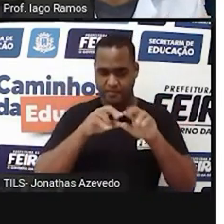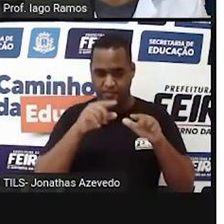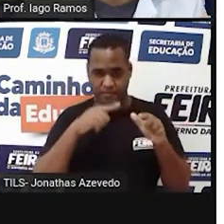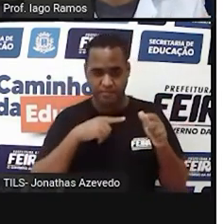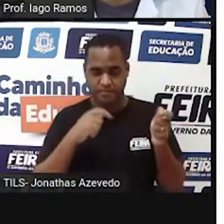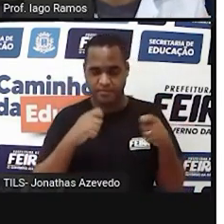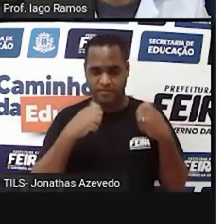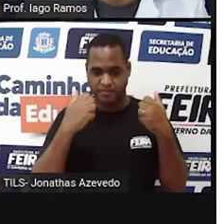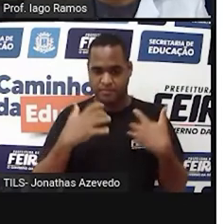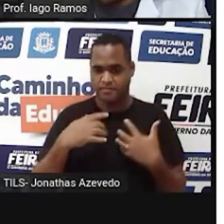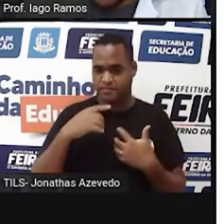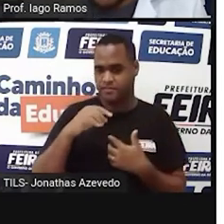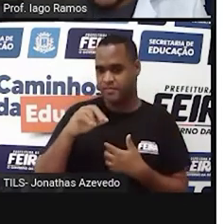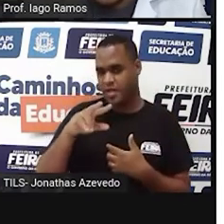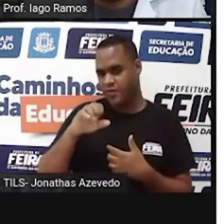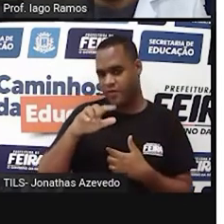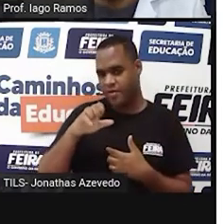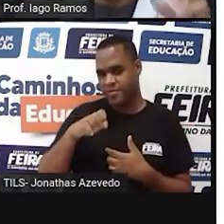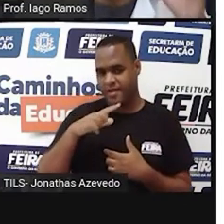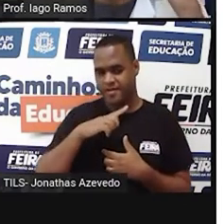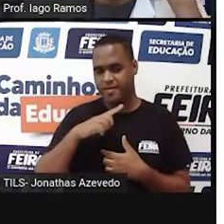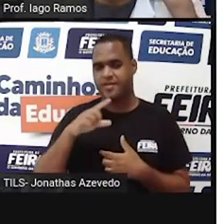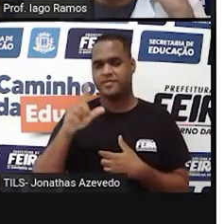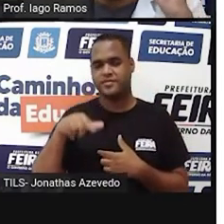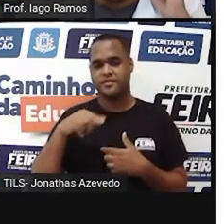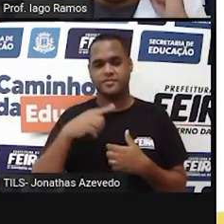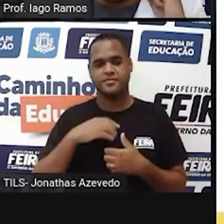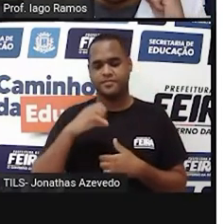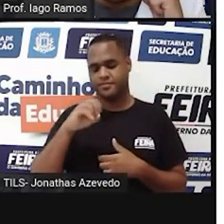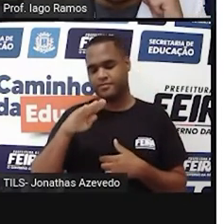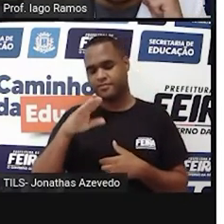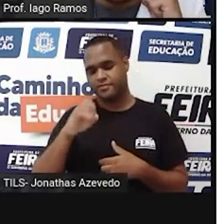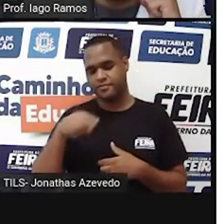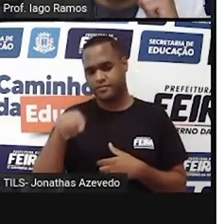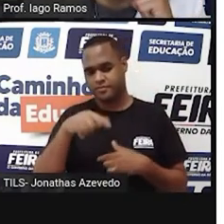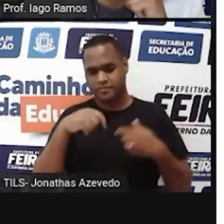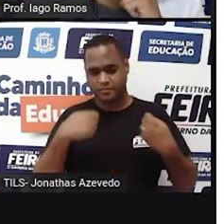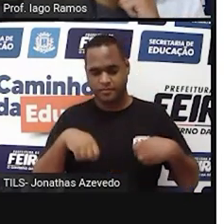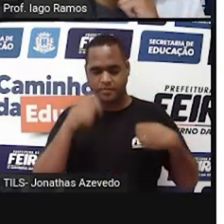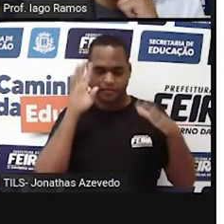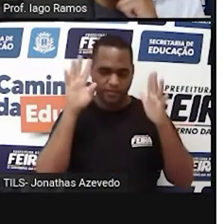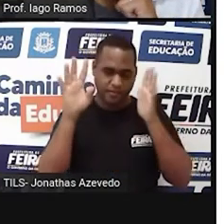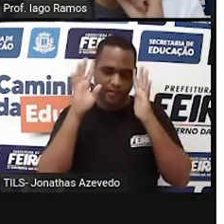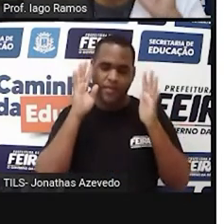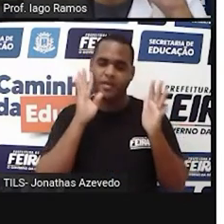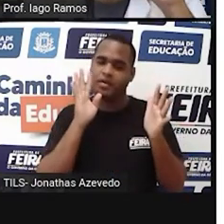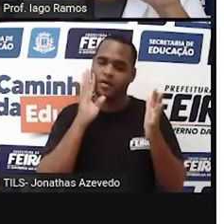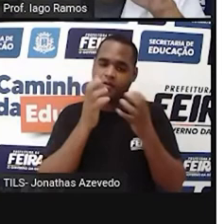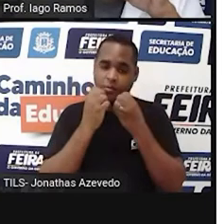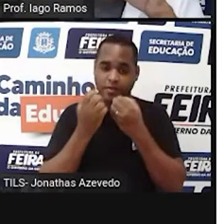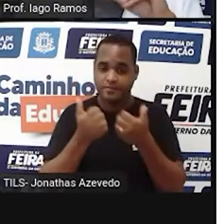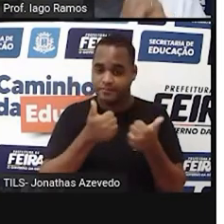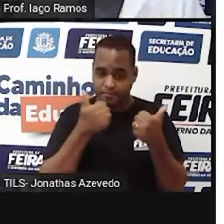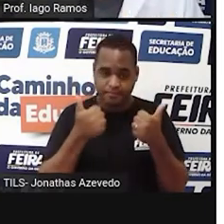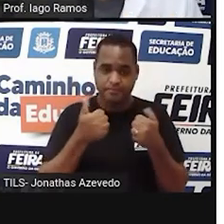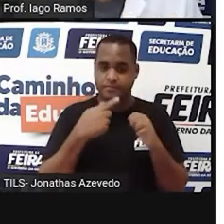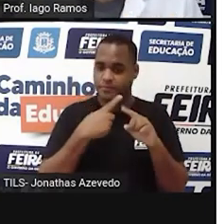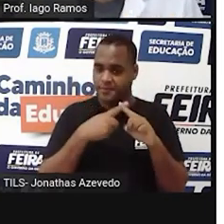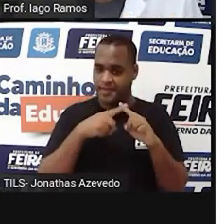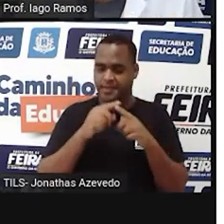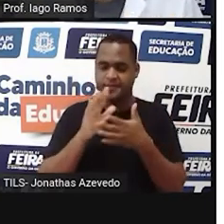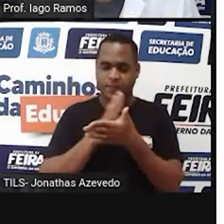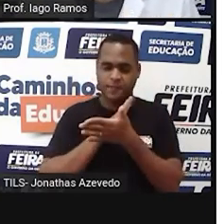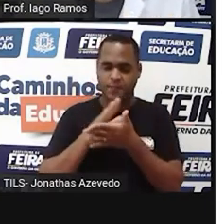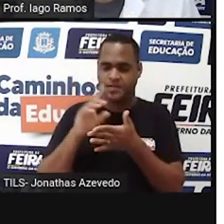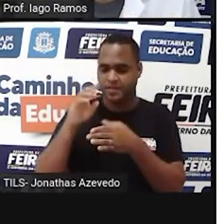do paralelepípedo e do cubo. Certo? Tem uma coisa que a gente precisa entender que é bacana. Porque as unidades